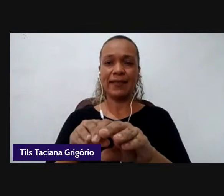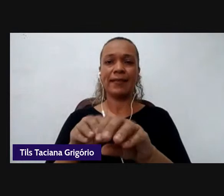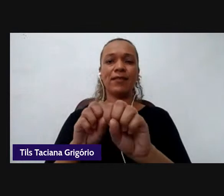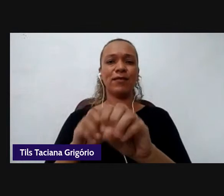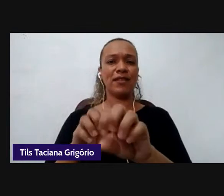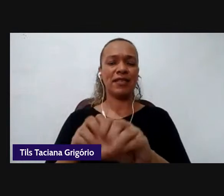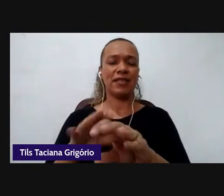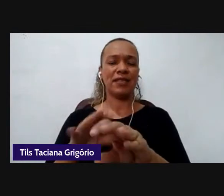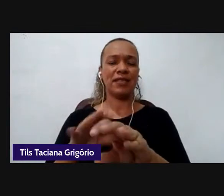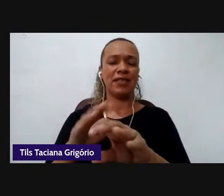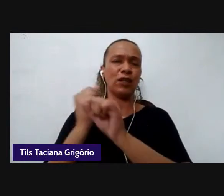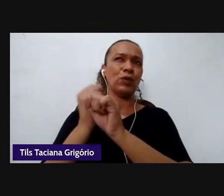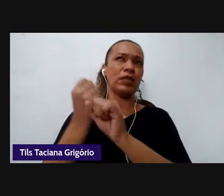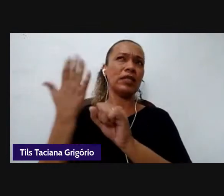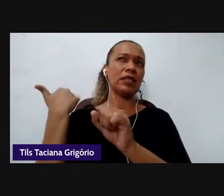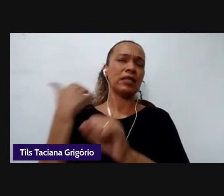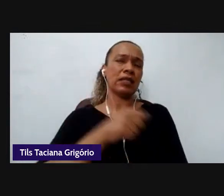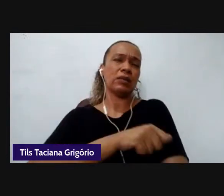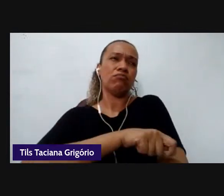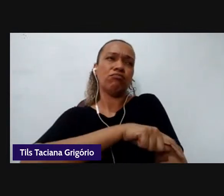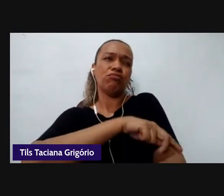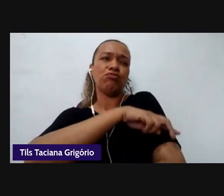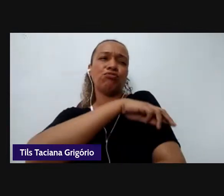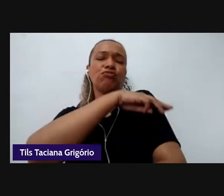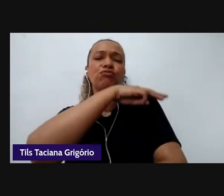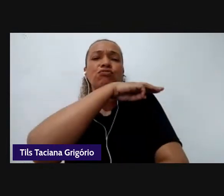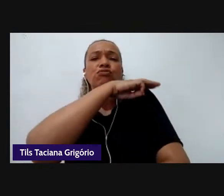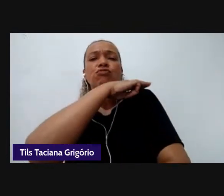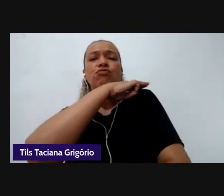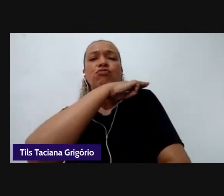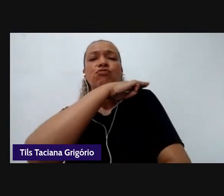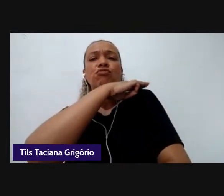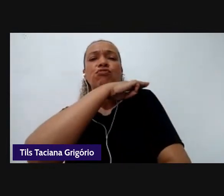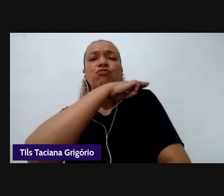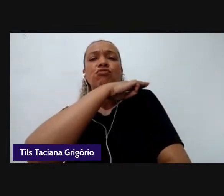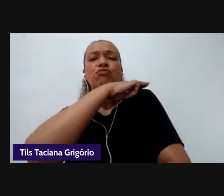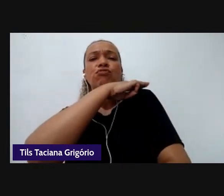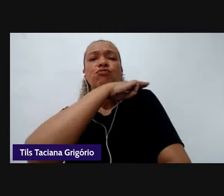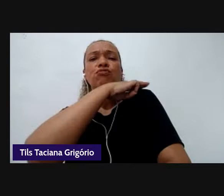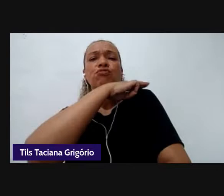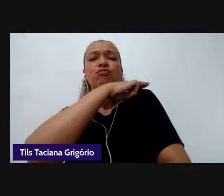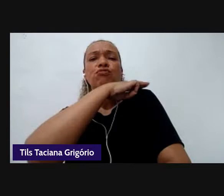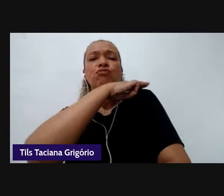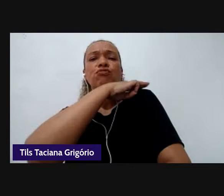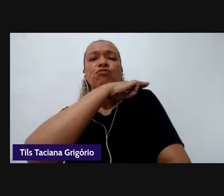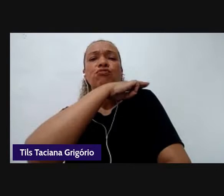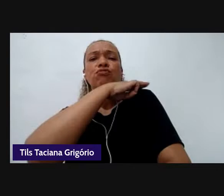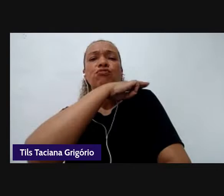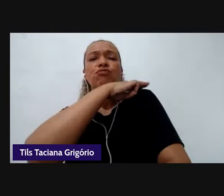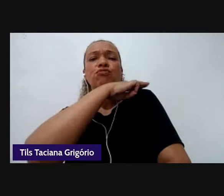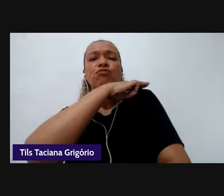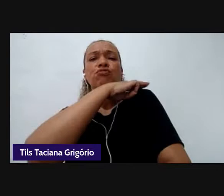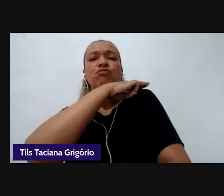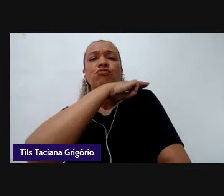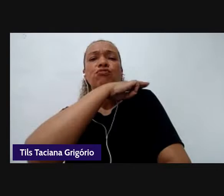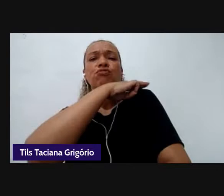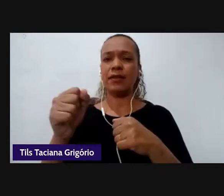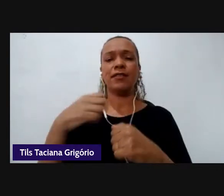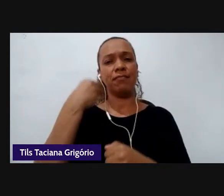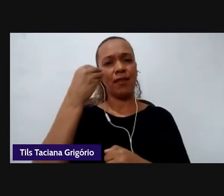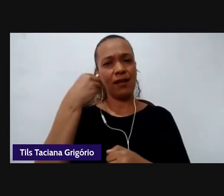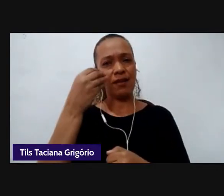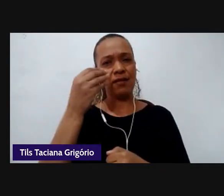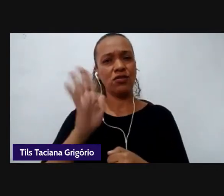iniciais até o ensino médio, ensino superior, pós-graduação, e estamos aí na